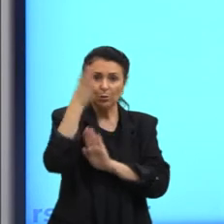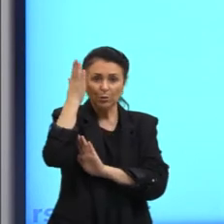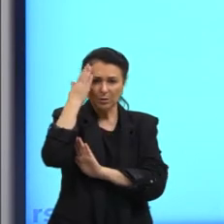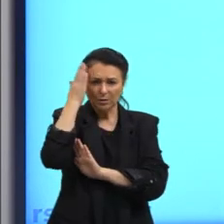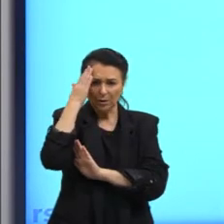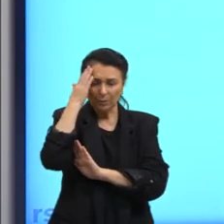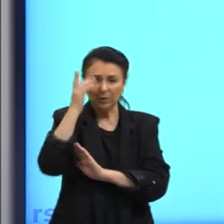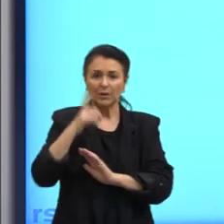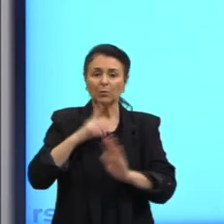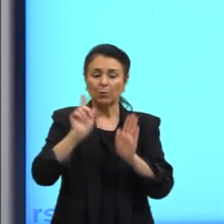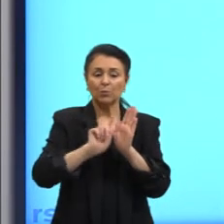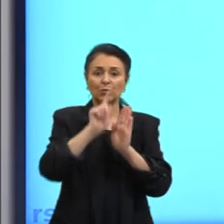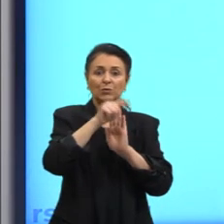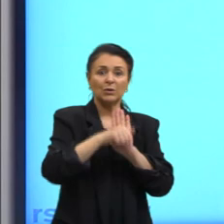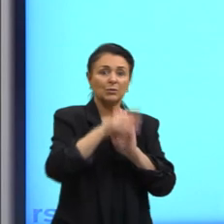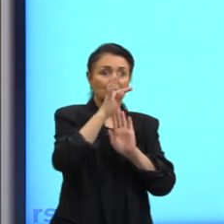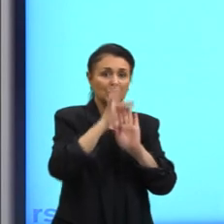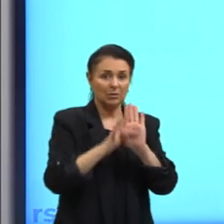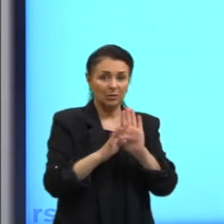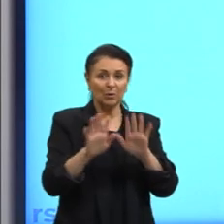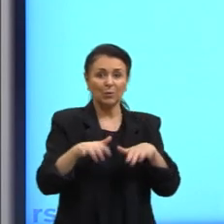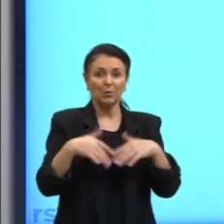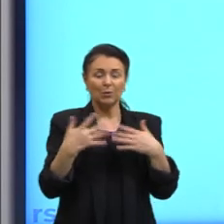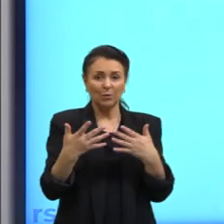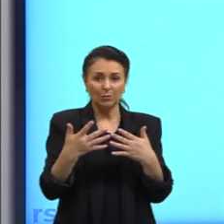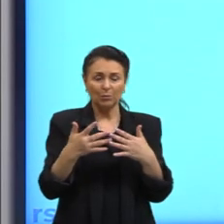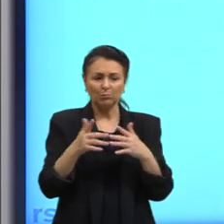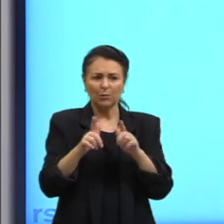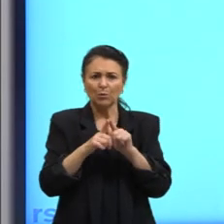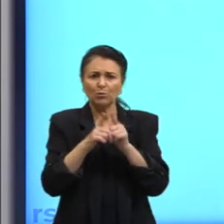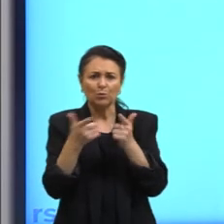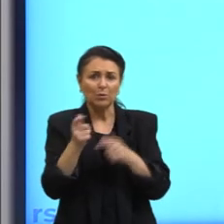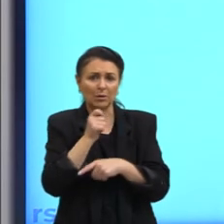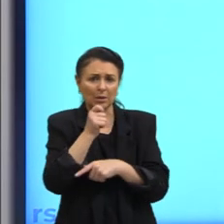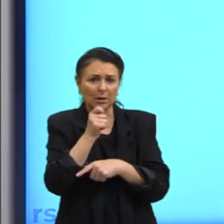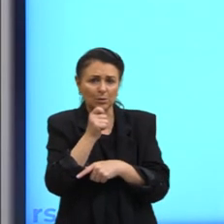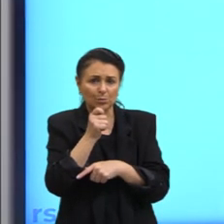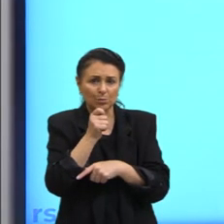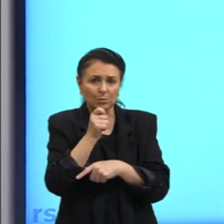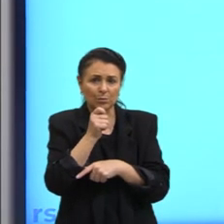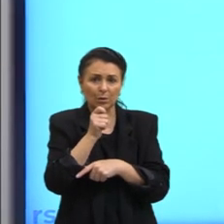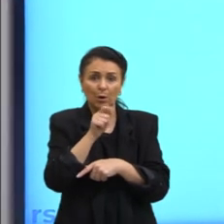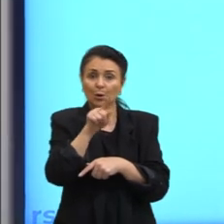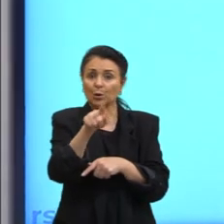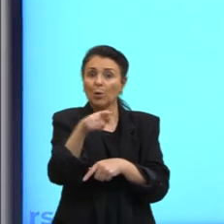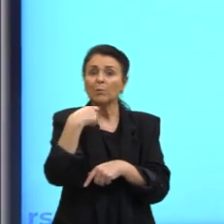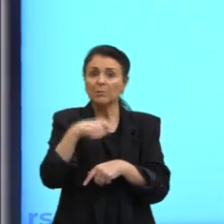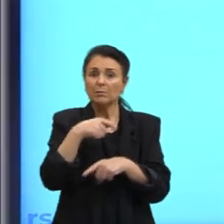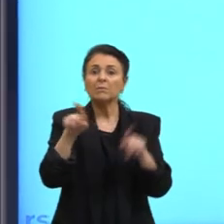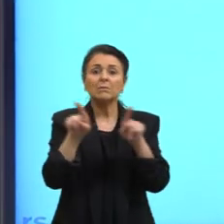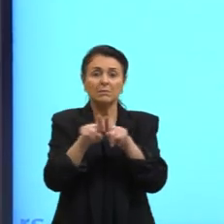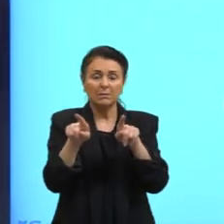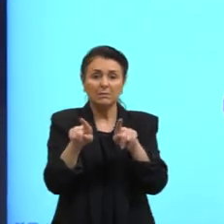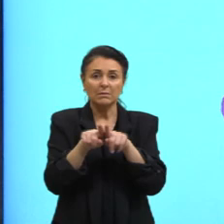ele pertence ao gênero jornalístico Você precisa também